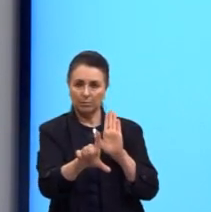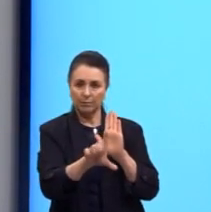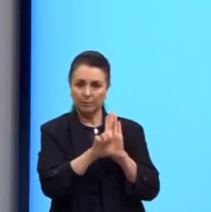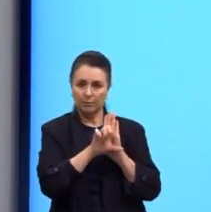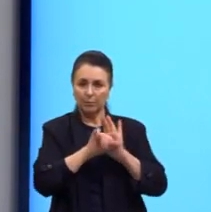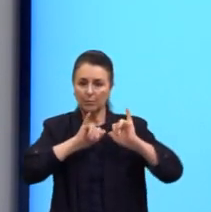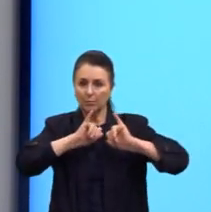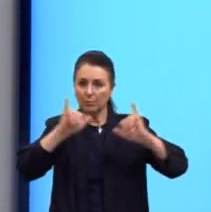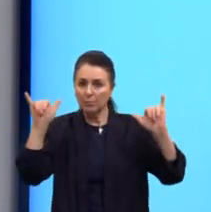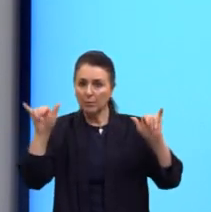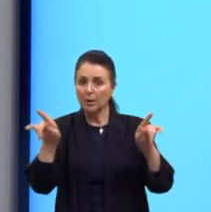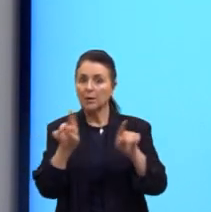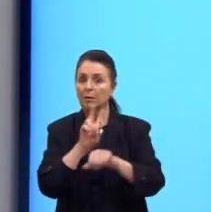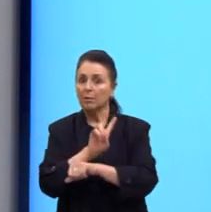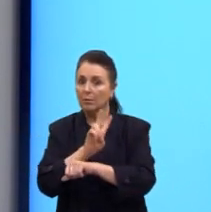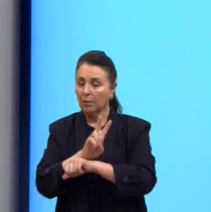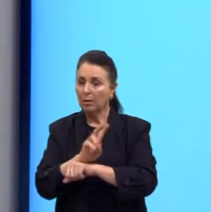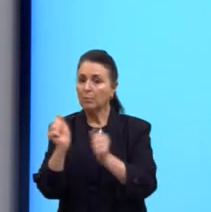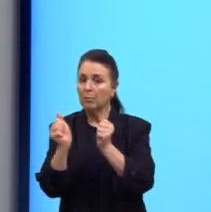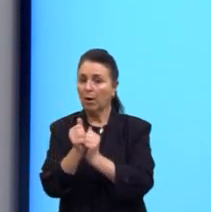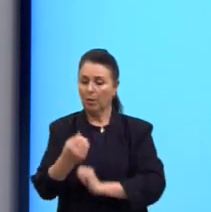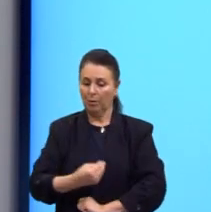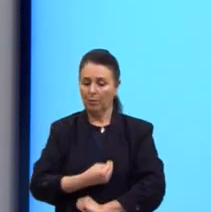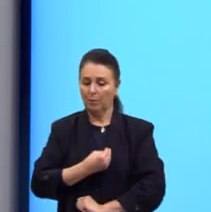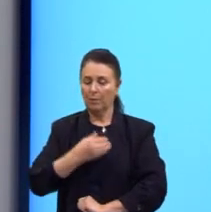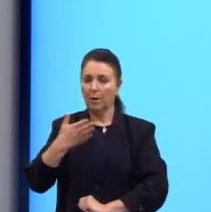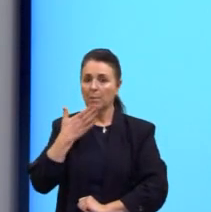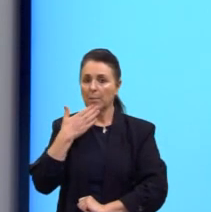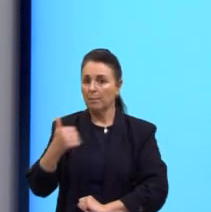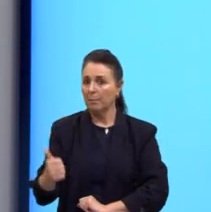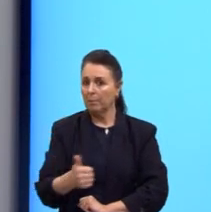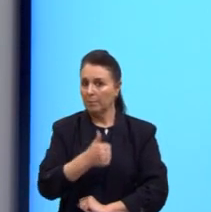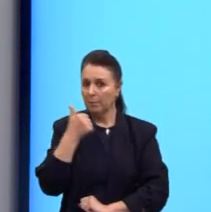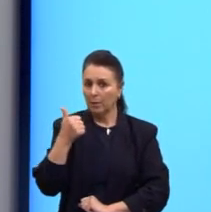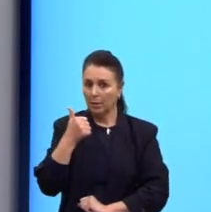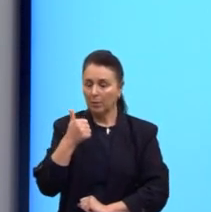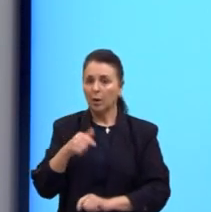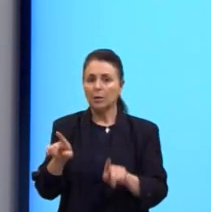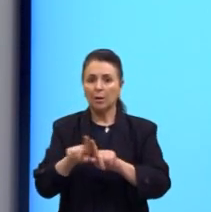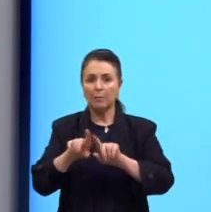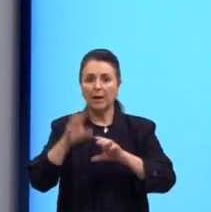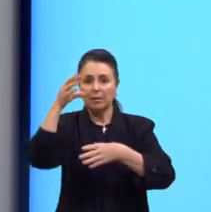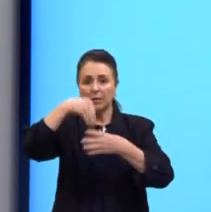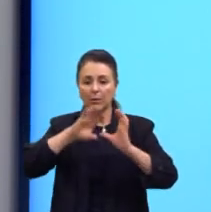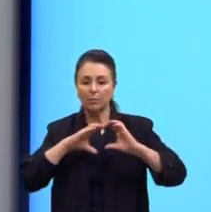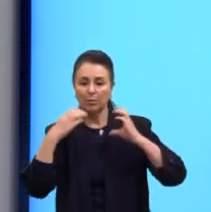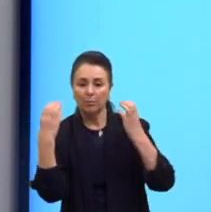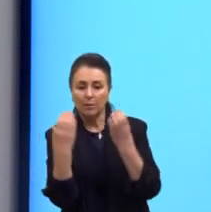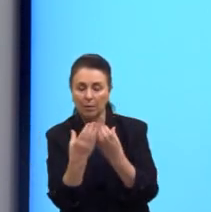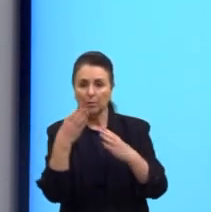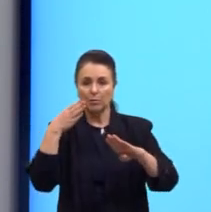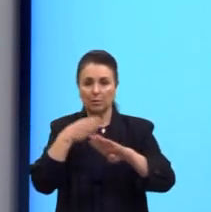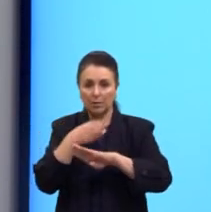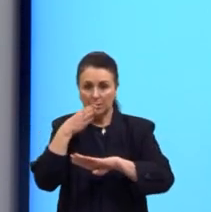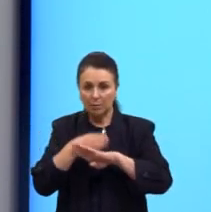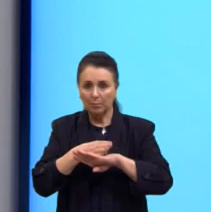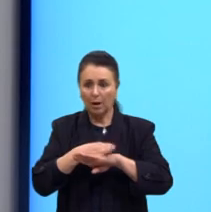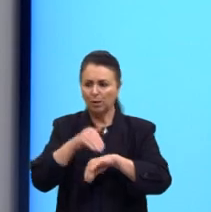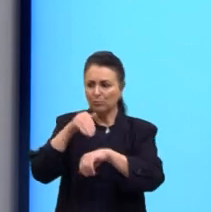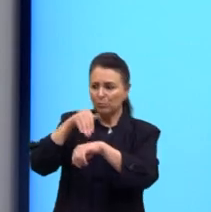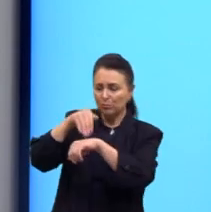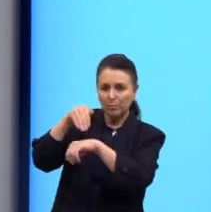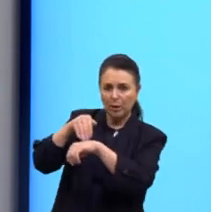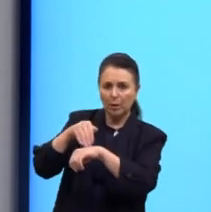também zelar por uma convivência melhor. Acionar a comunidade, mas também participar da comunidade. Não posso me